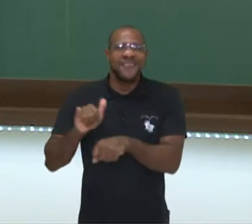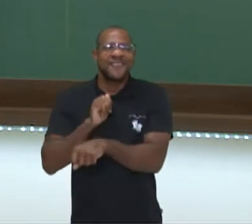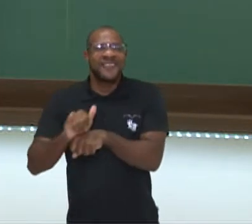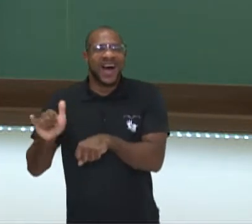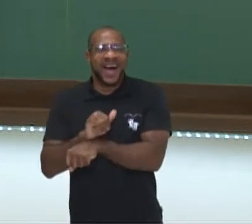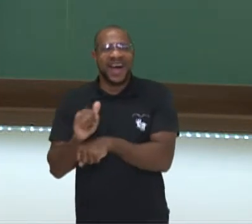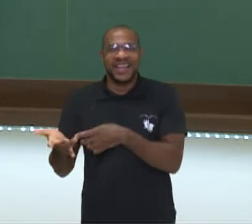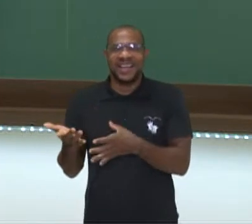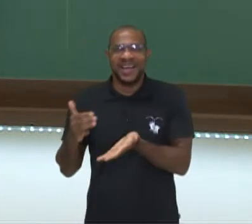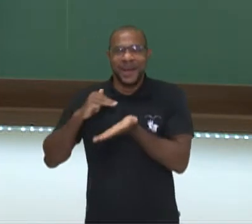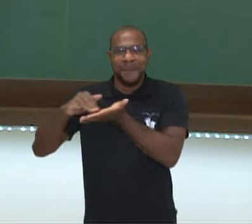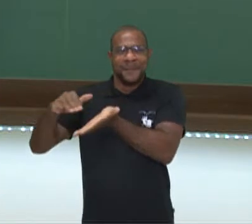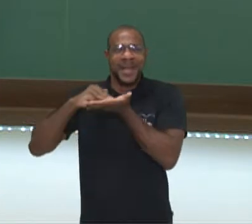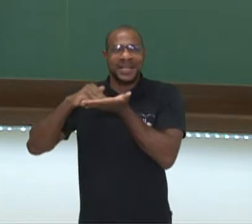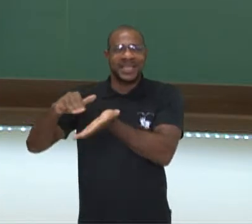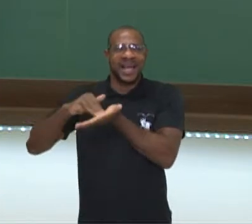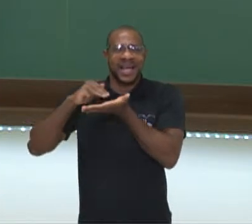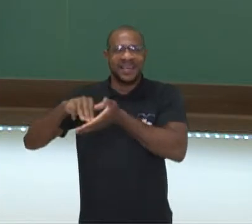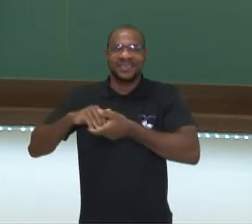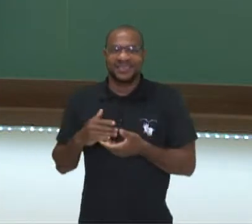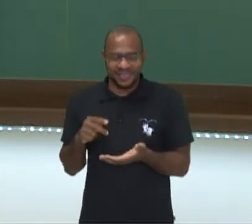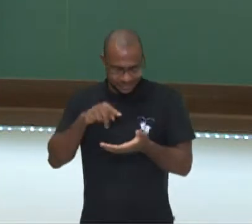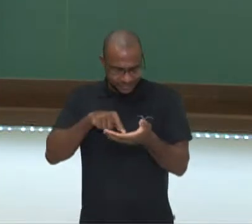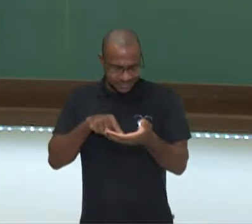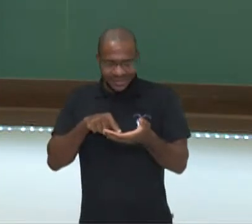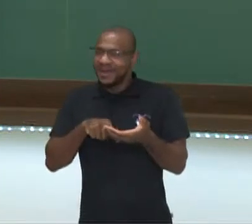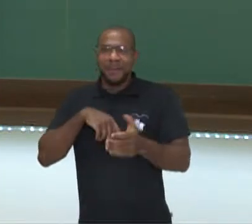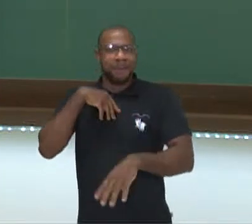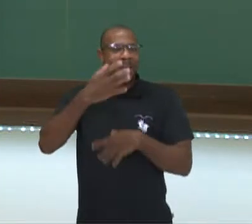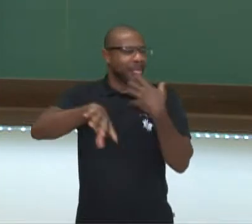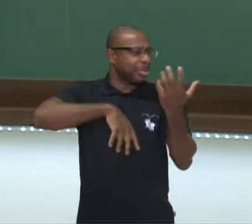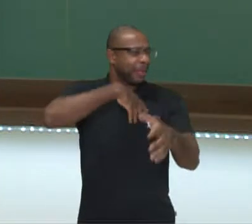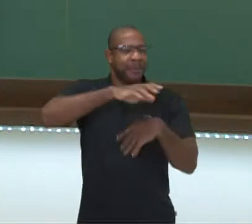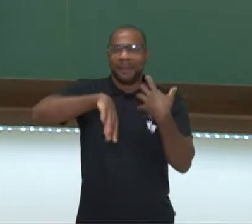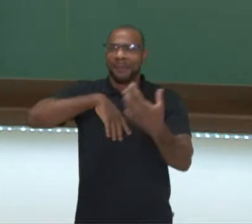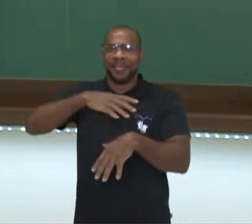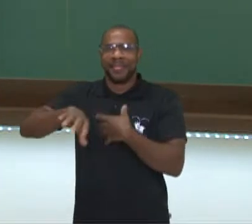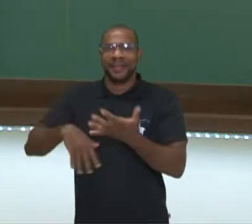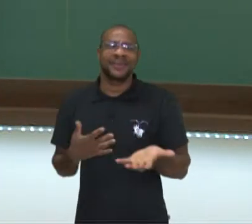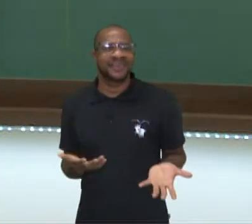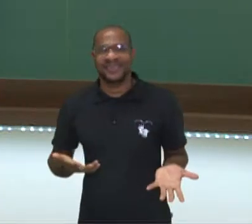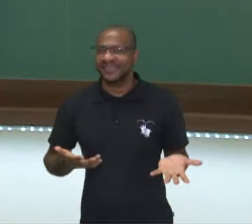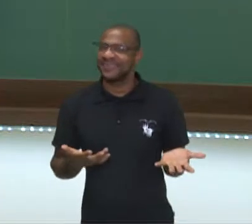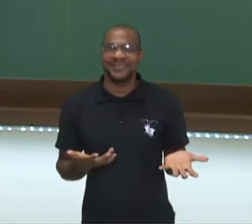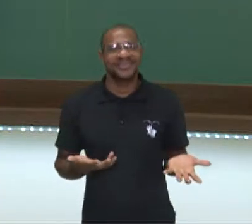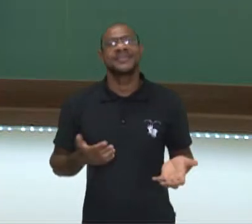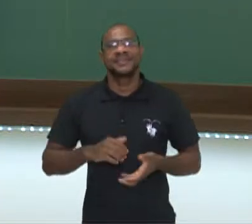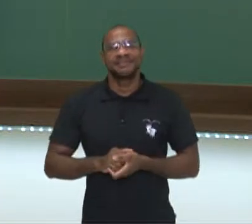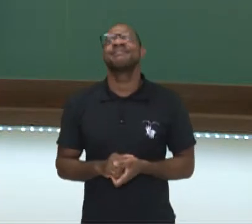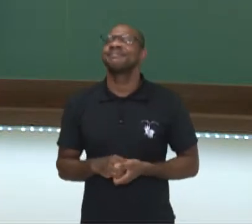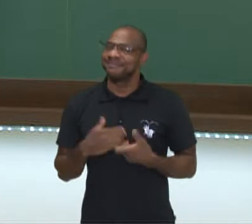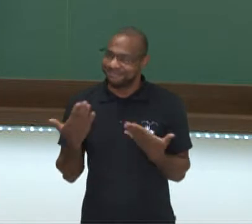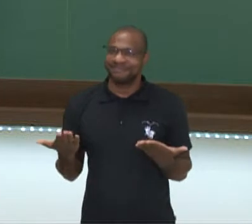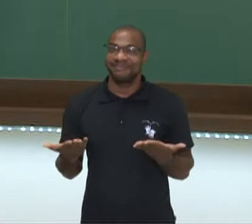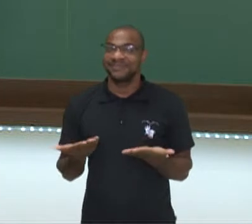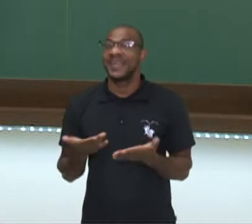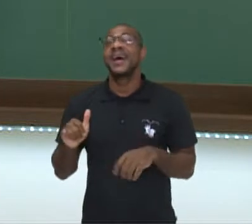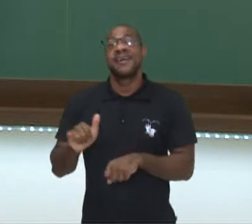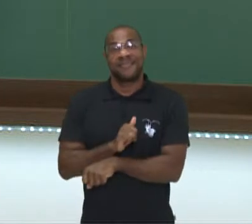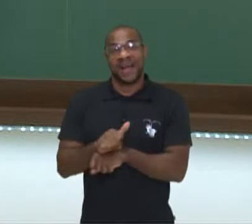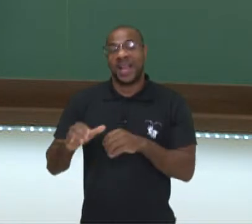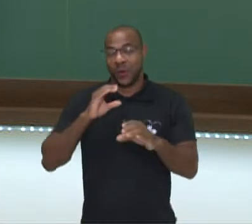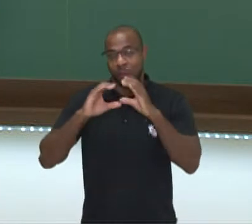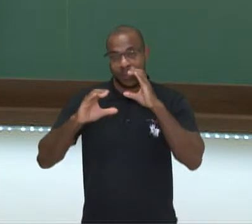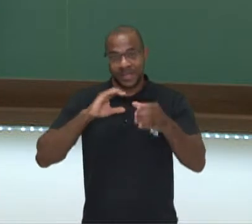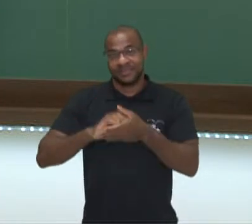recepção de uma mensagem, todo o transtorno, toda a situação, boataria que se criou aí nesse ambiente.